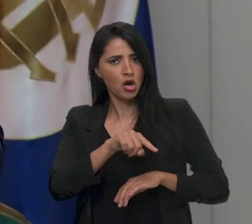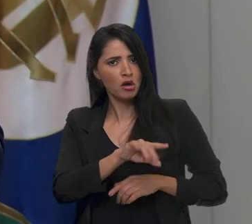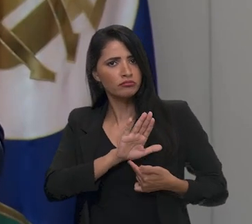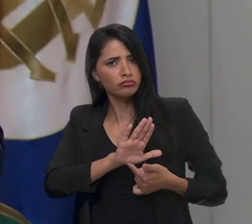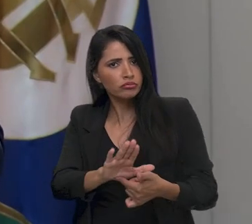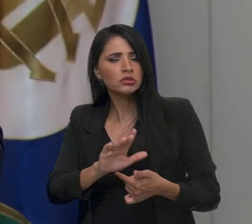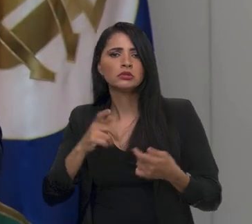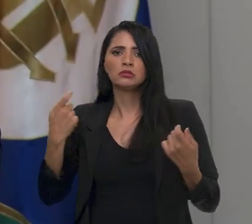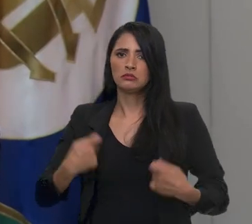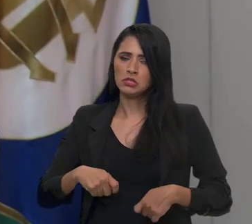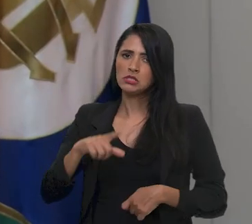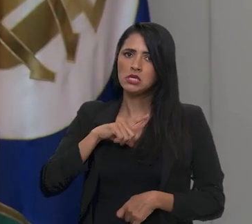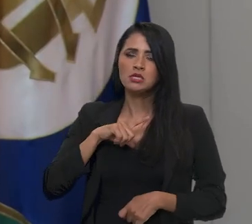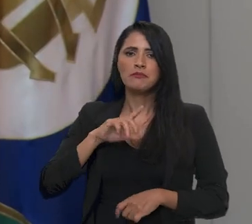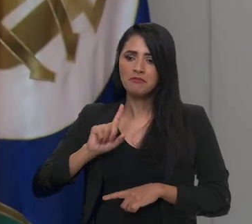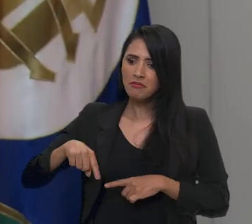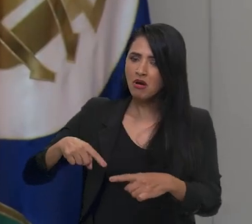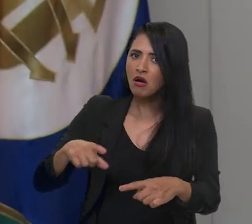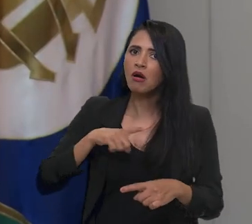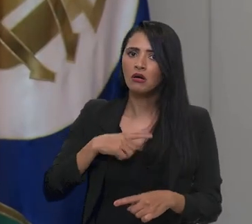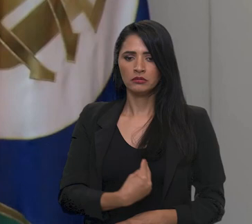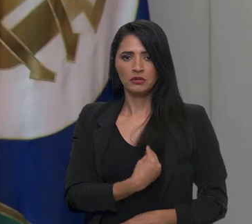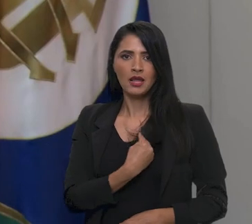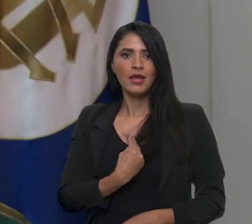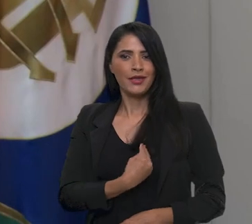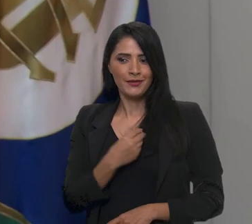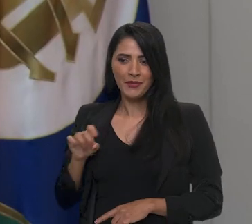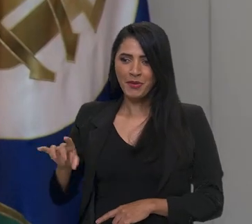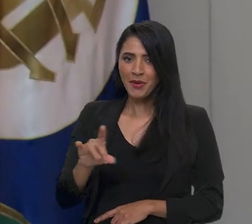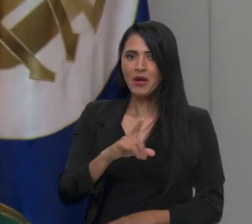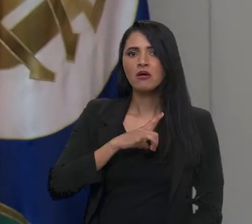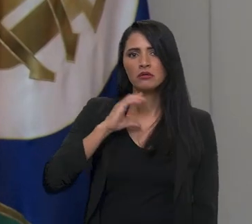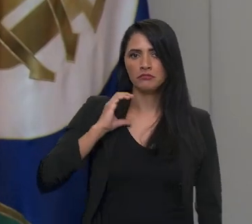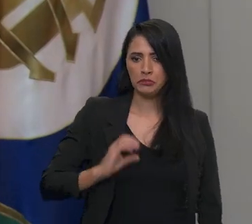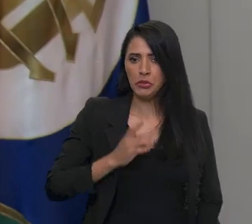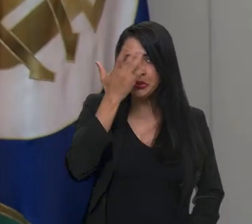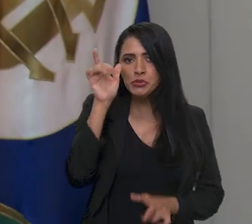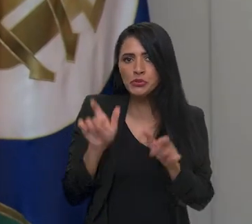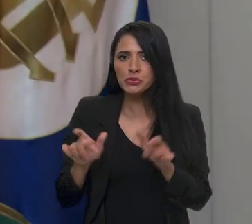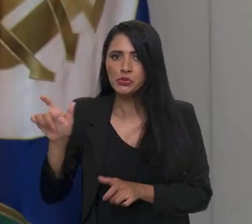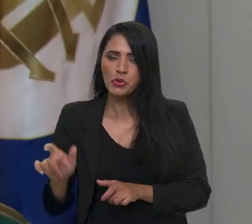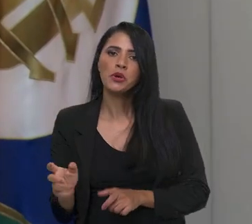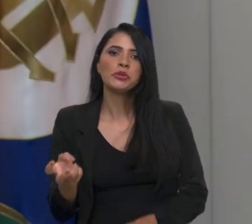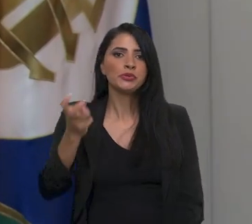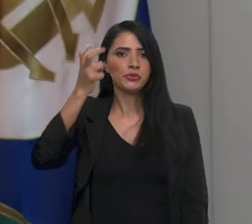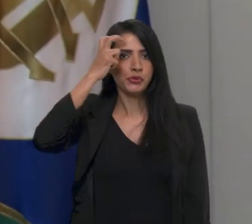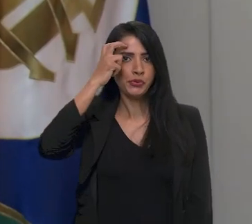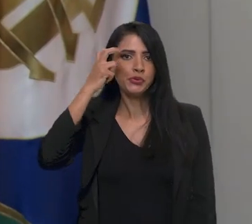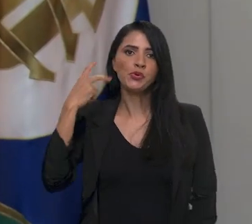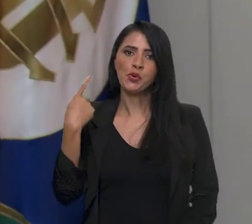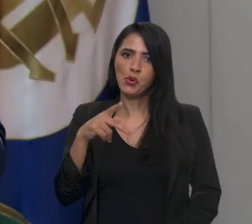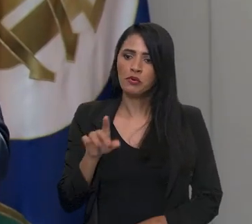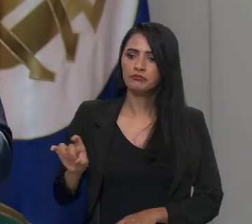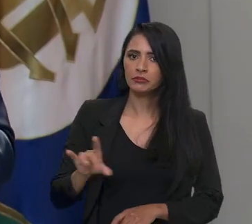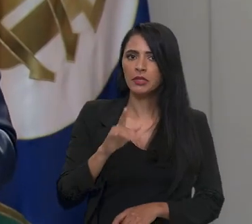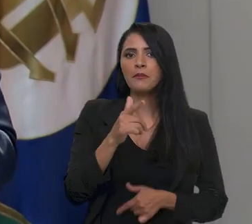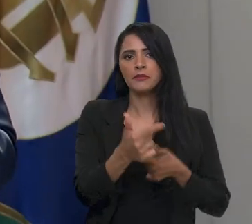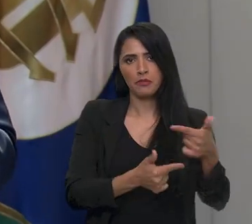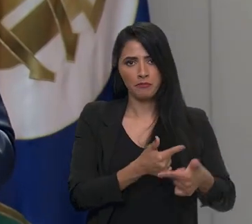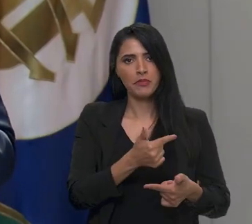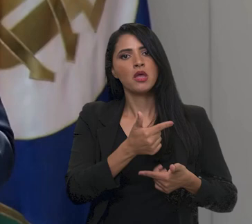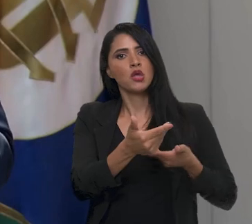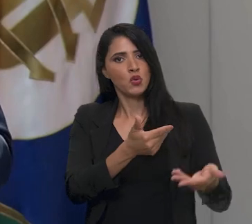previsto em nossa Constituição precisa estar cada vez mais presente na vida de cada cidadão e na cultura